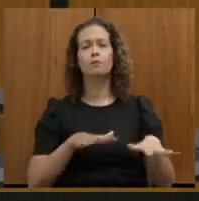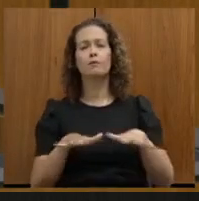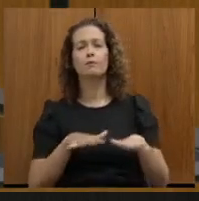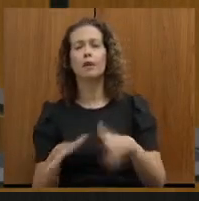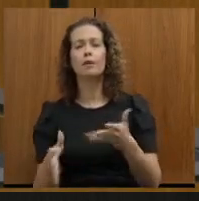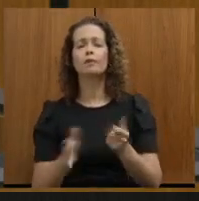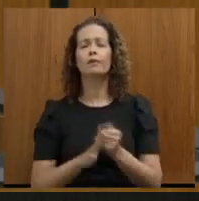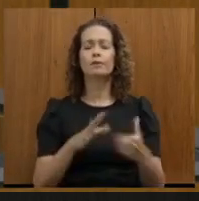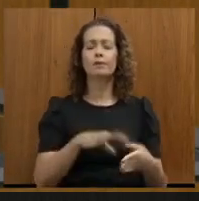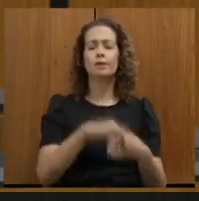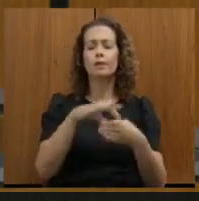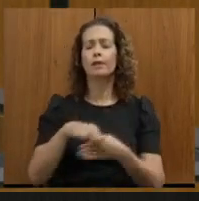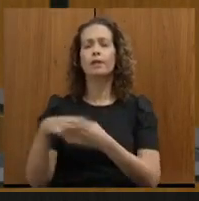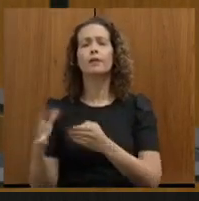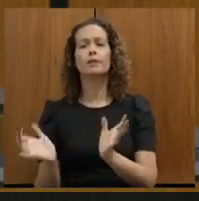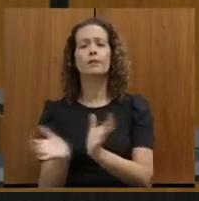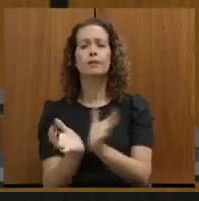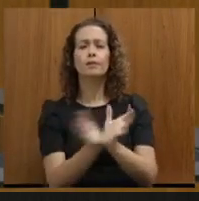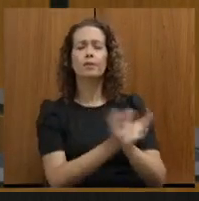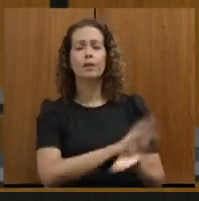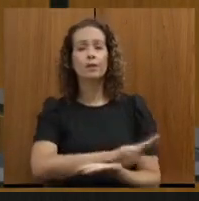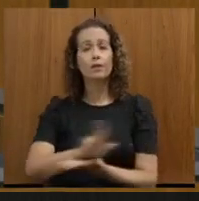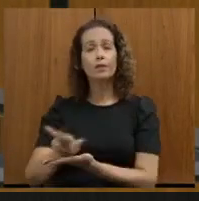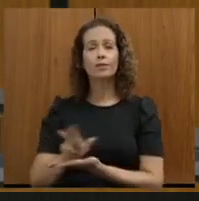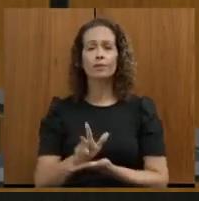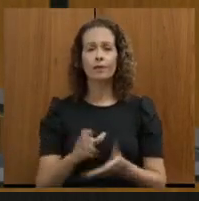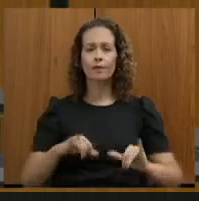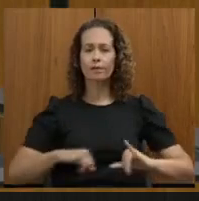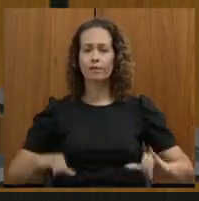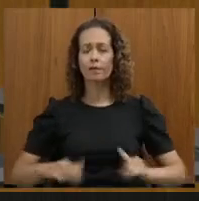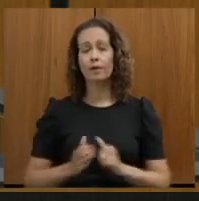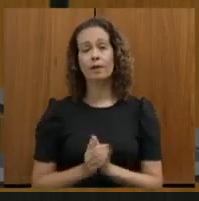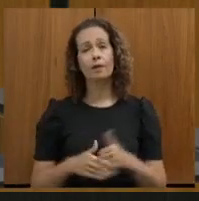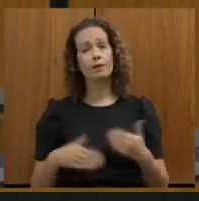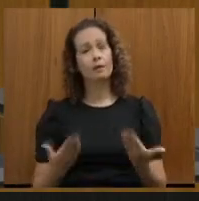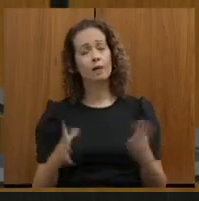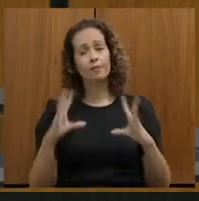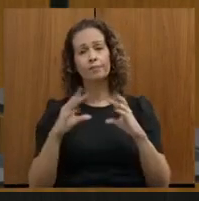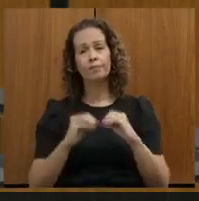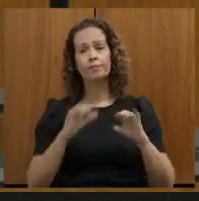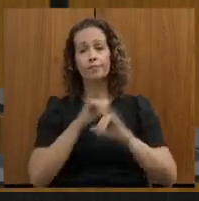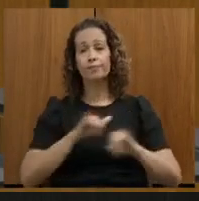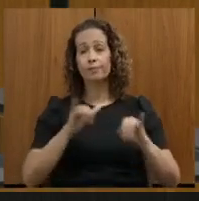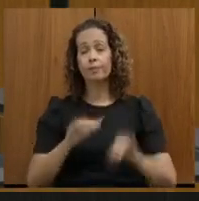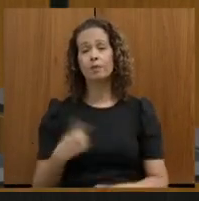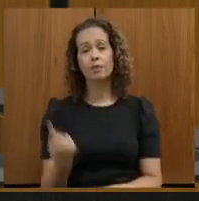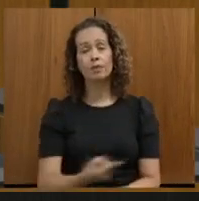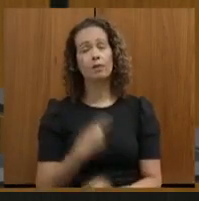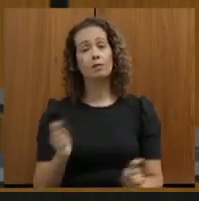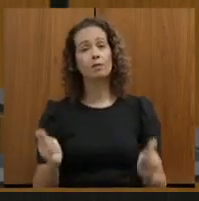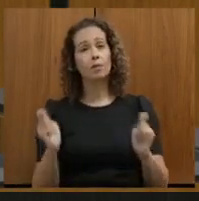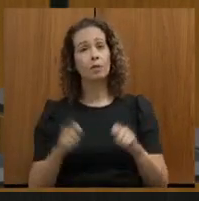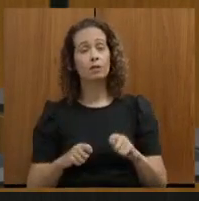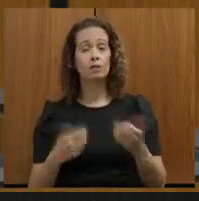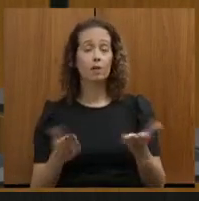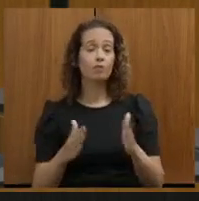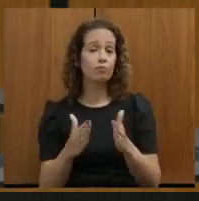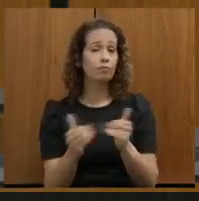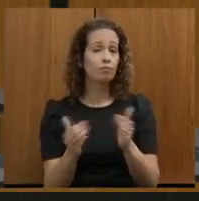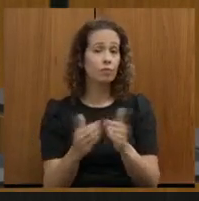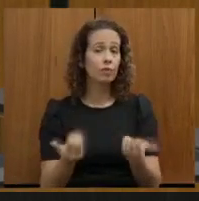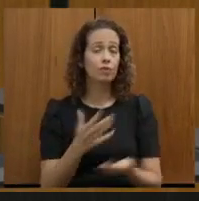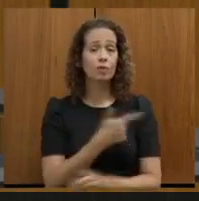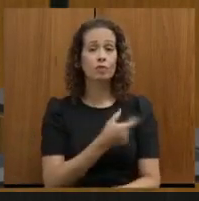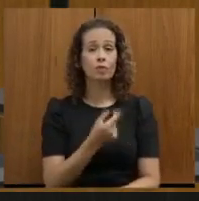lideranças, com comunidades que serão atingidas. São essas considerações, presidente, para que nós possamos... Então, é um pedido para que,